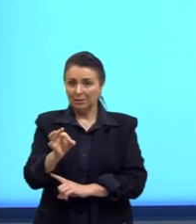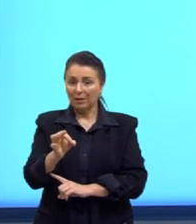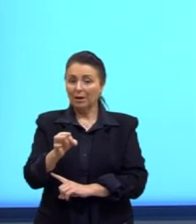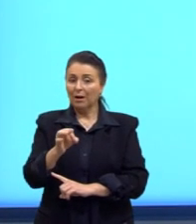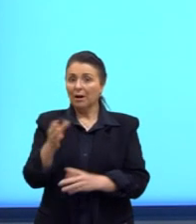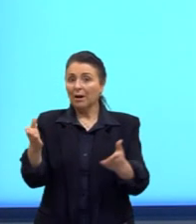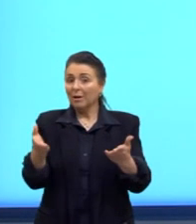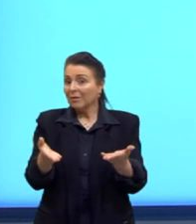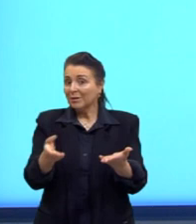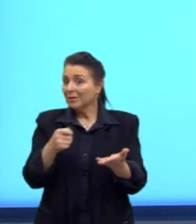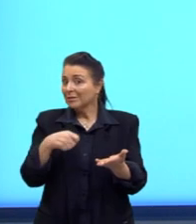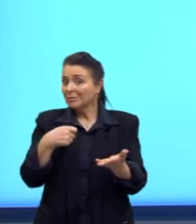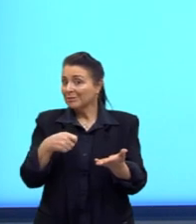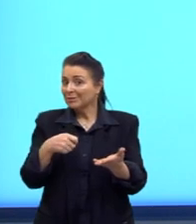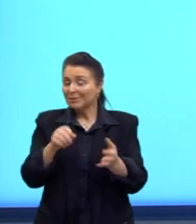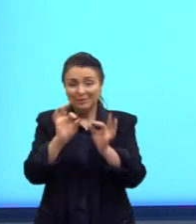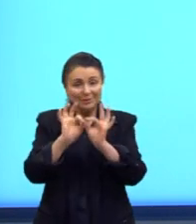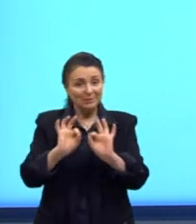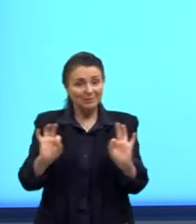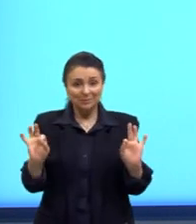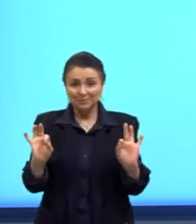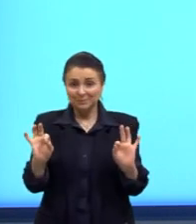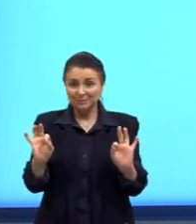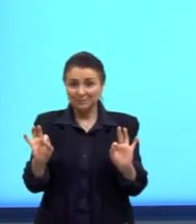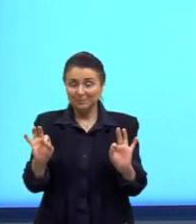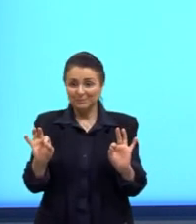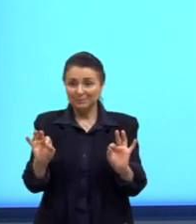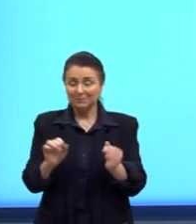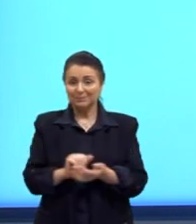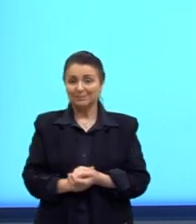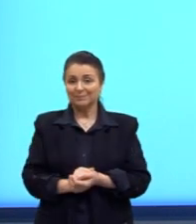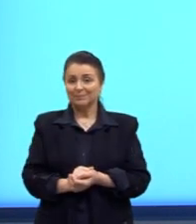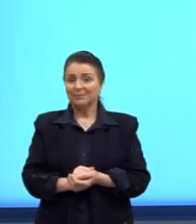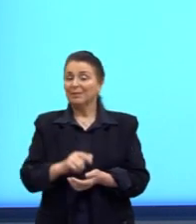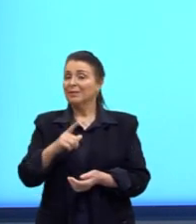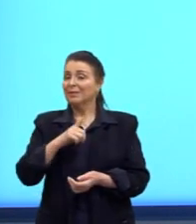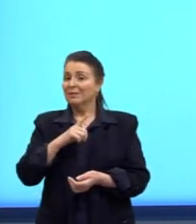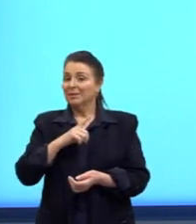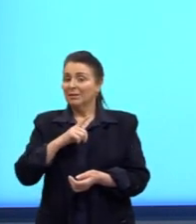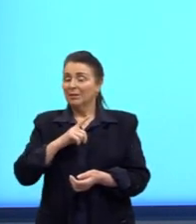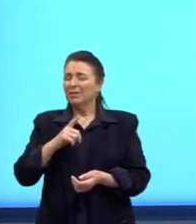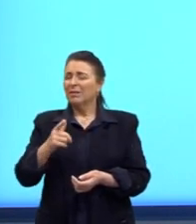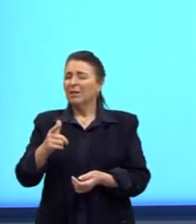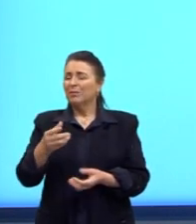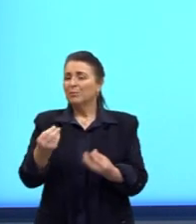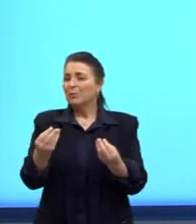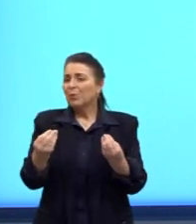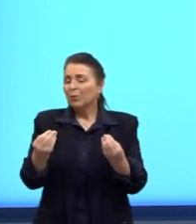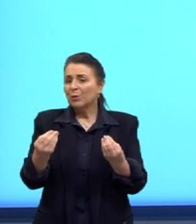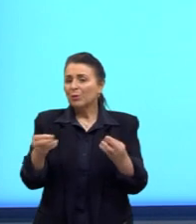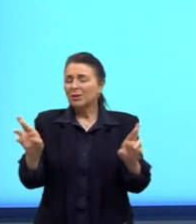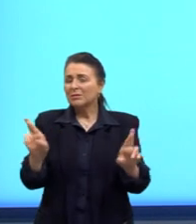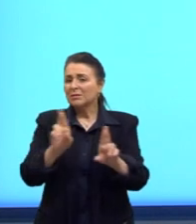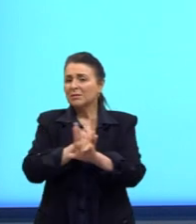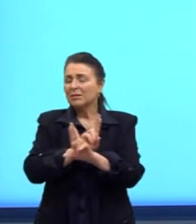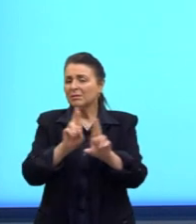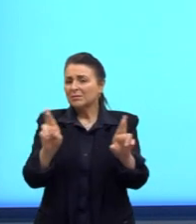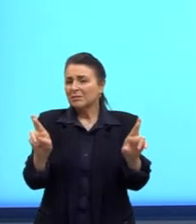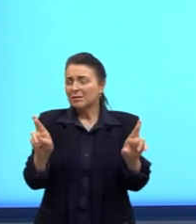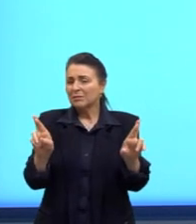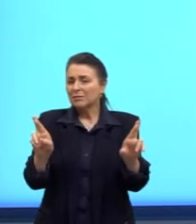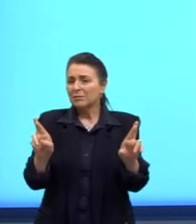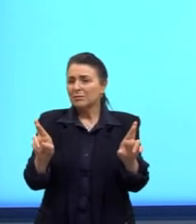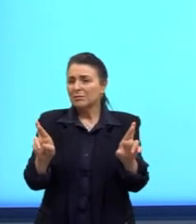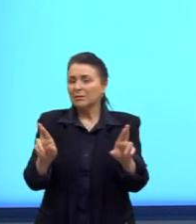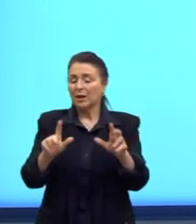não precisou utilizar a simplificação, né? Então, aqui a gente envolveu bastante nessa relação ali da